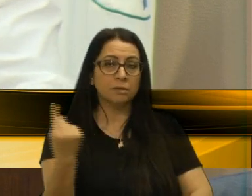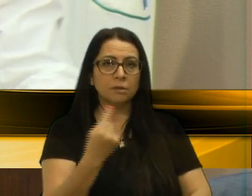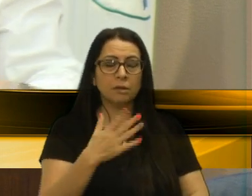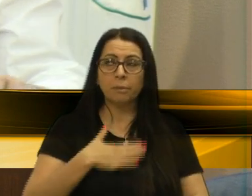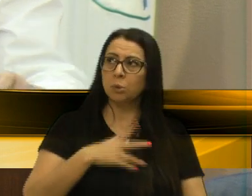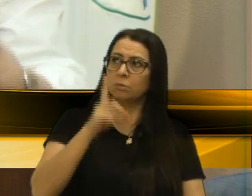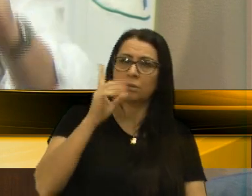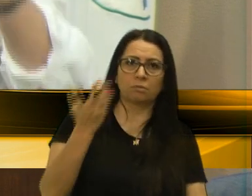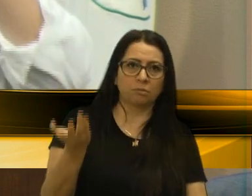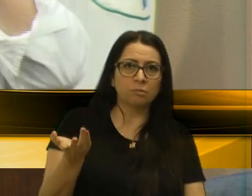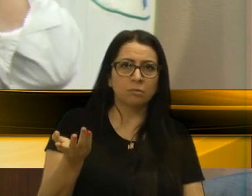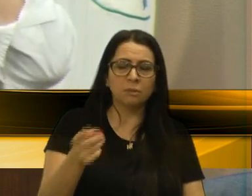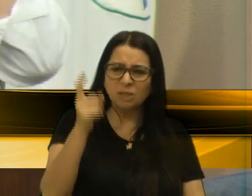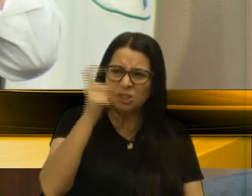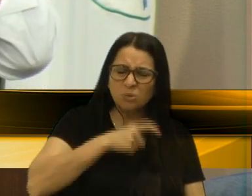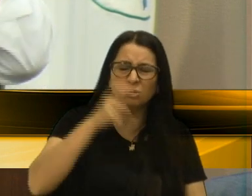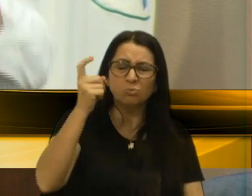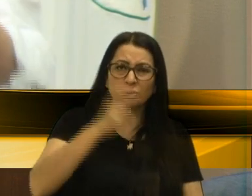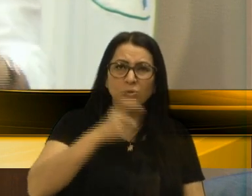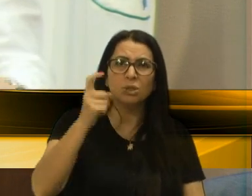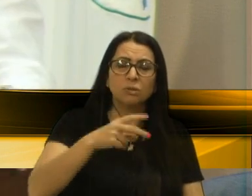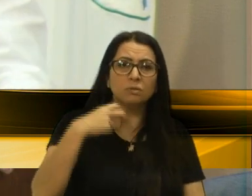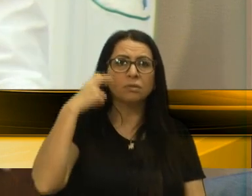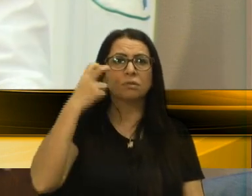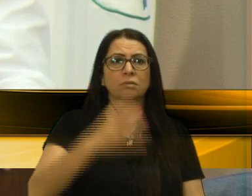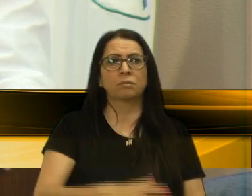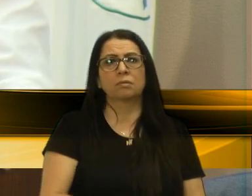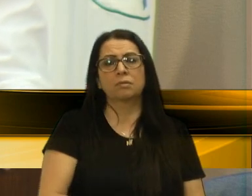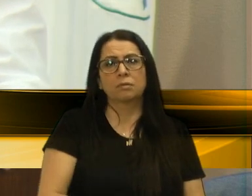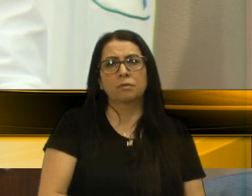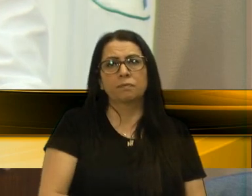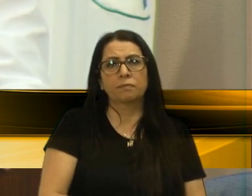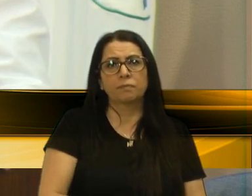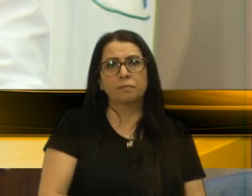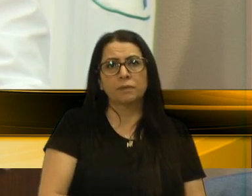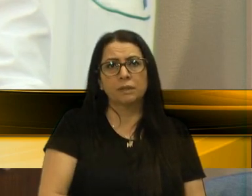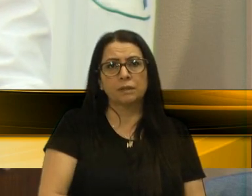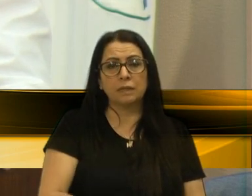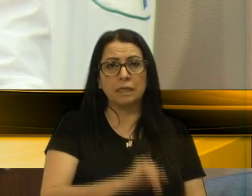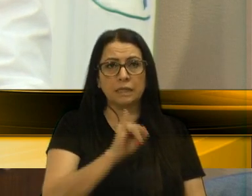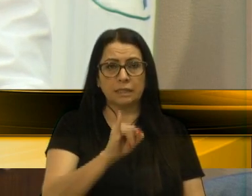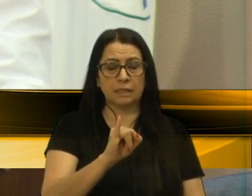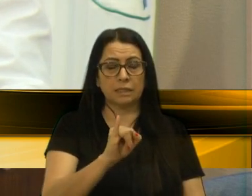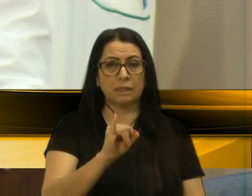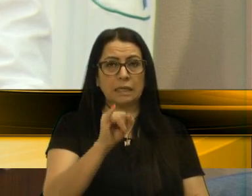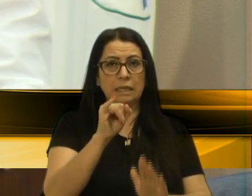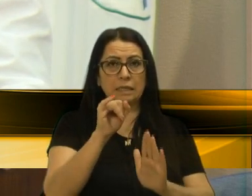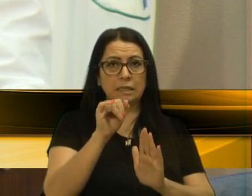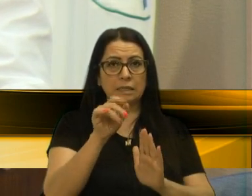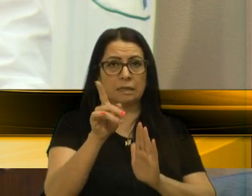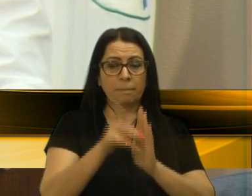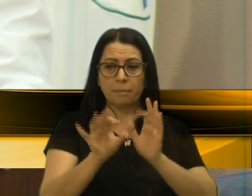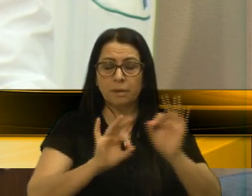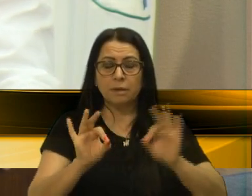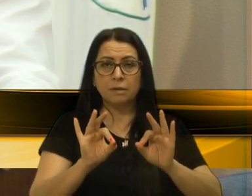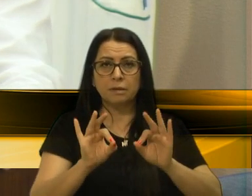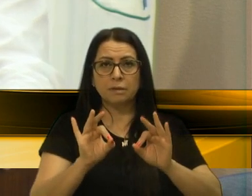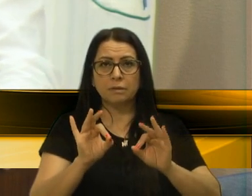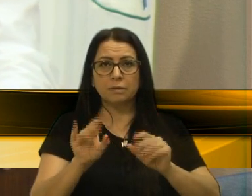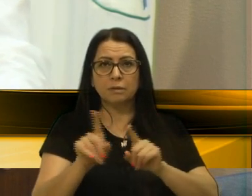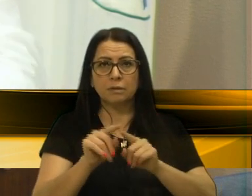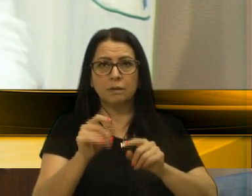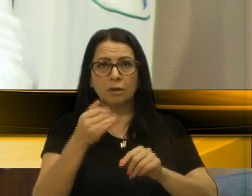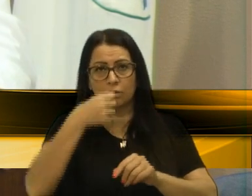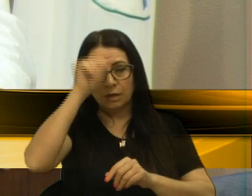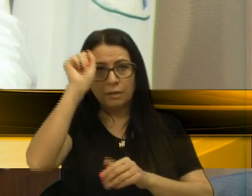meu Deus do céu, mentindo, vergonhosamente. Se este plano for aprovado, a Ux perderá o